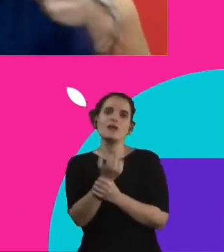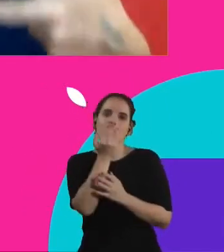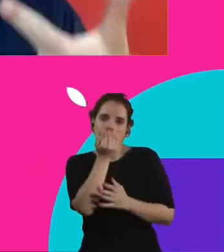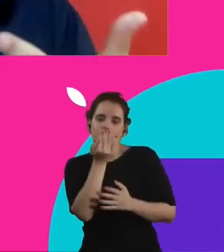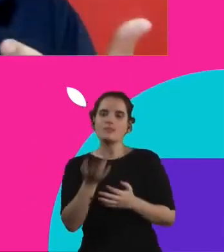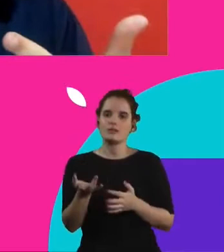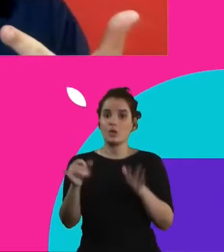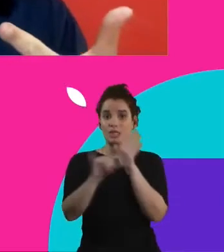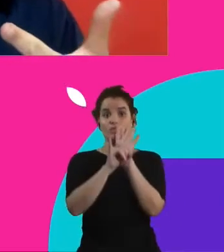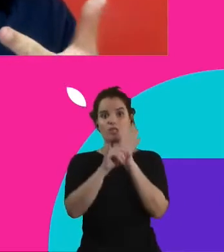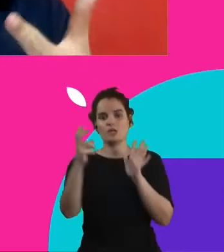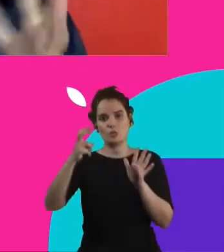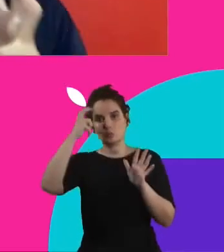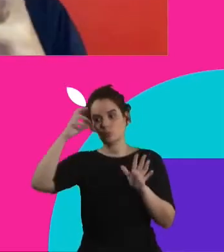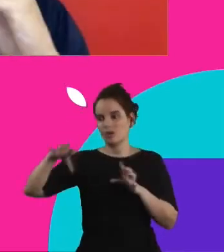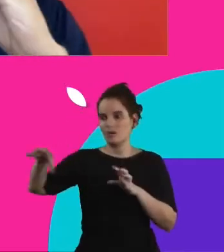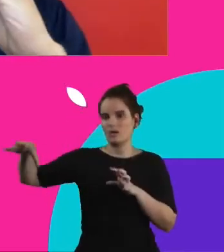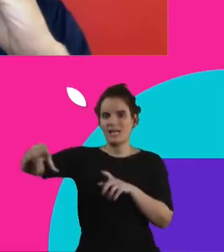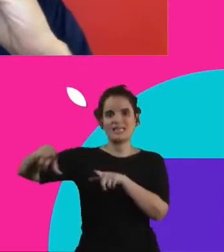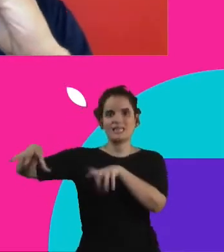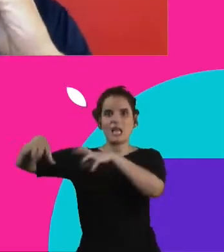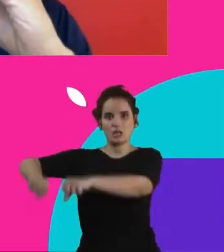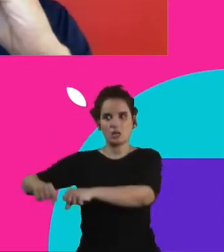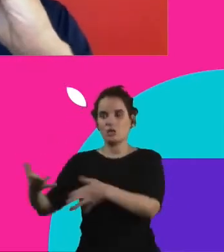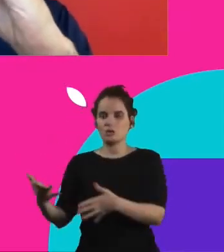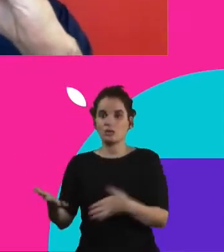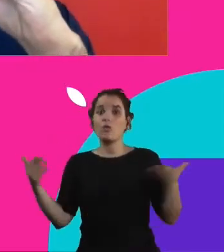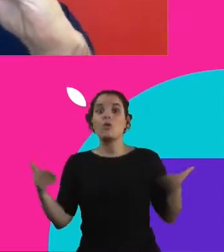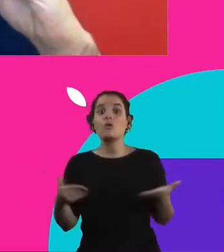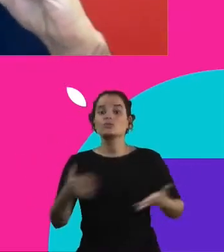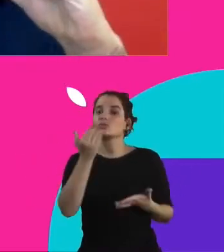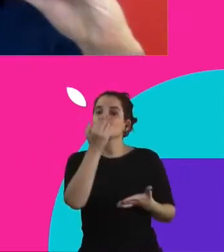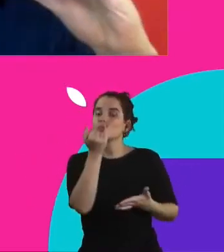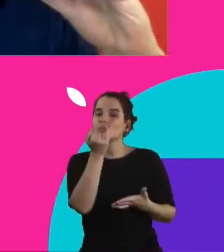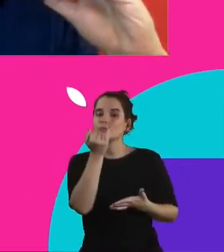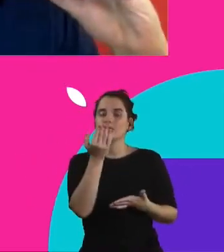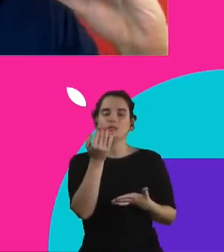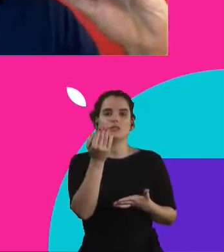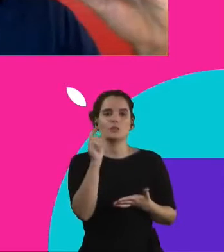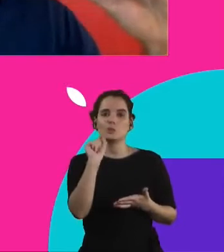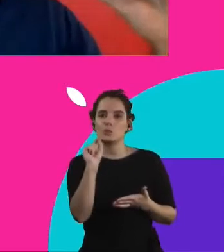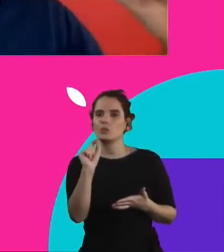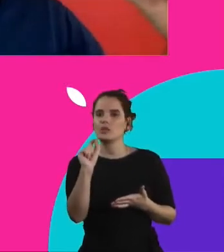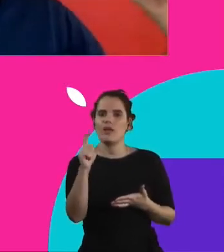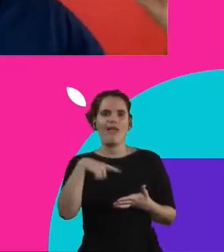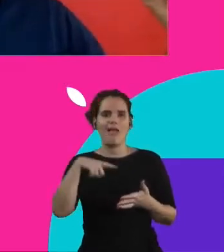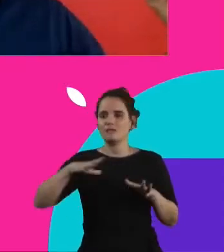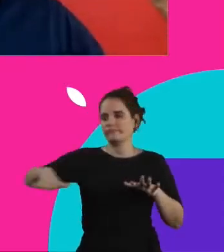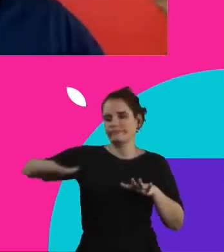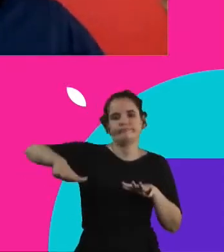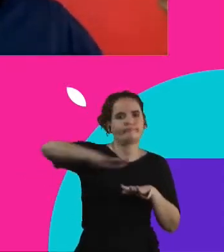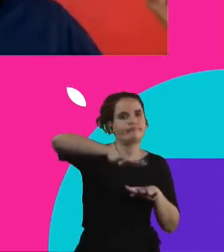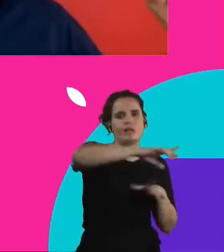de territorialidade. Então, hoje, a comida, ela permeia todas as questões